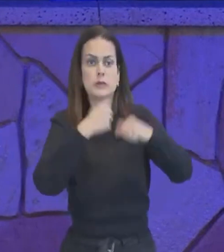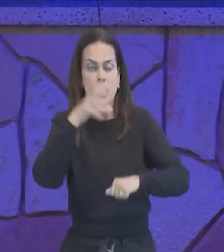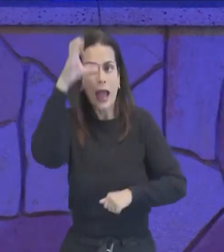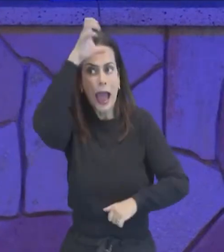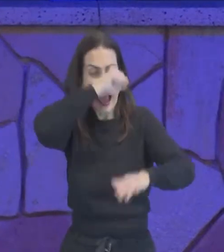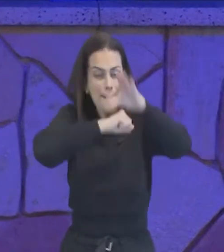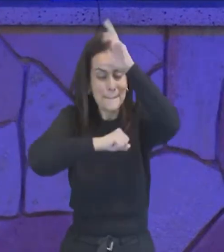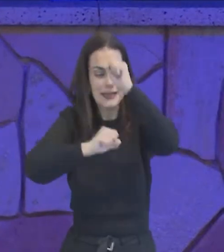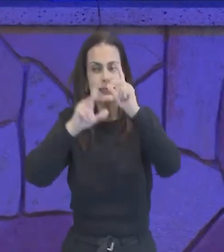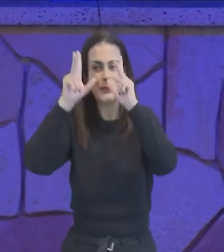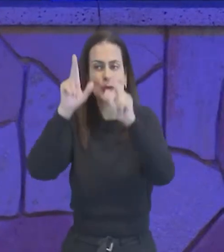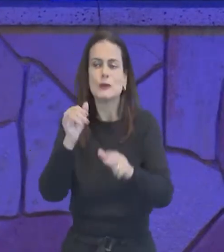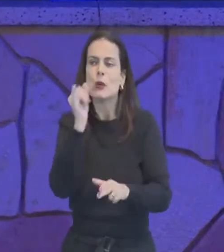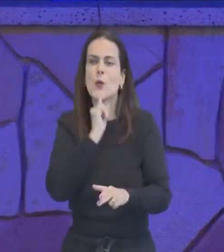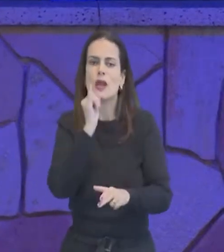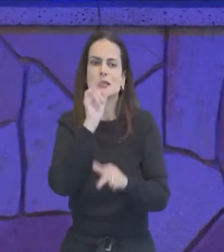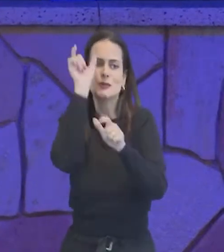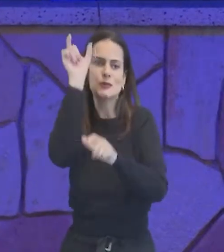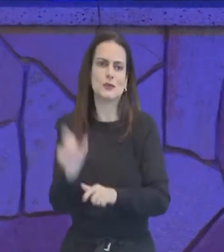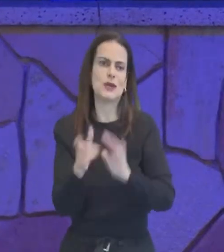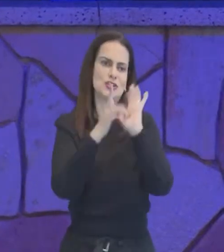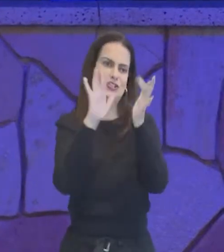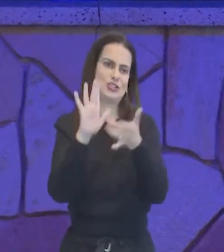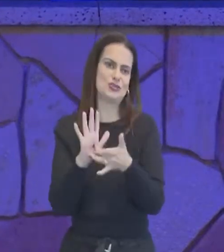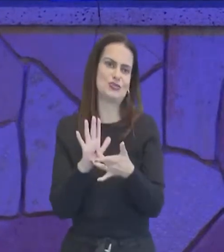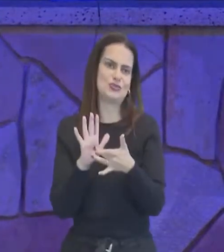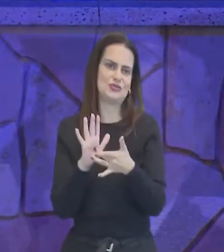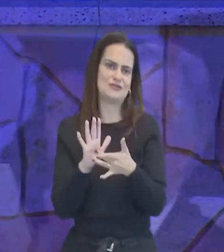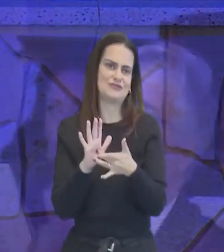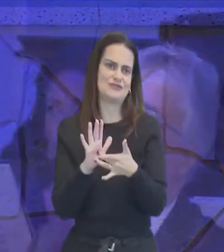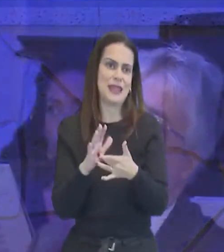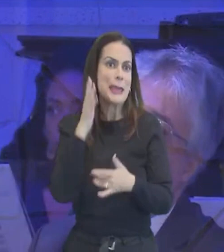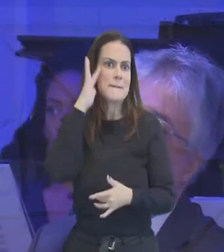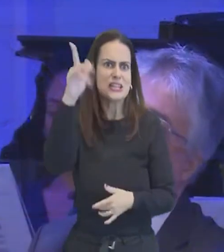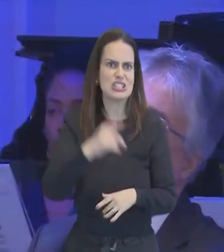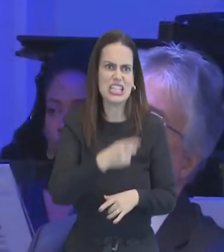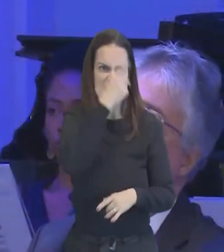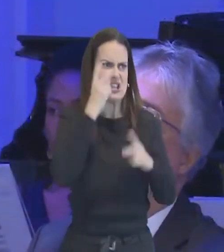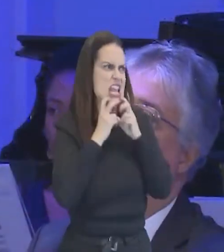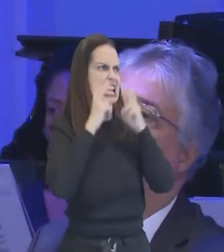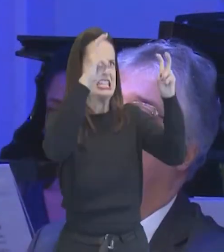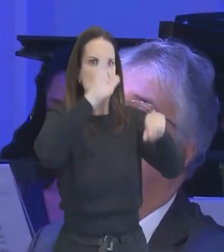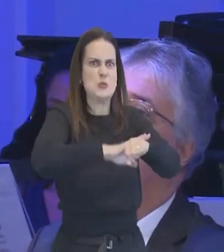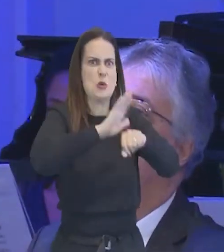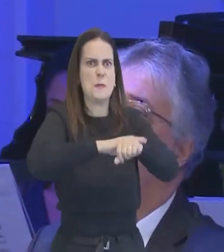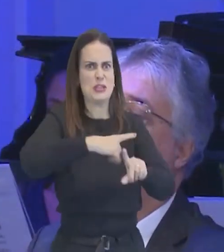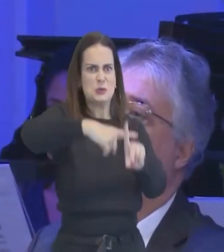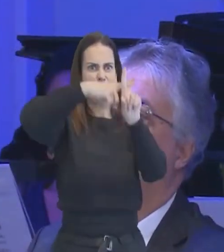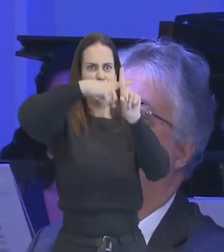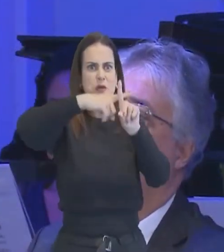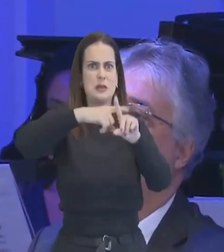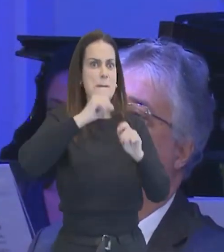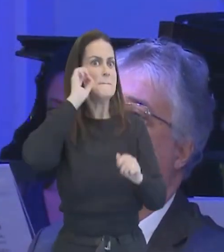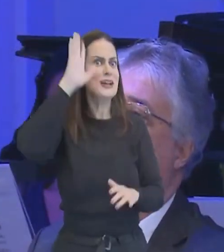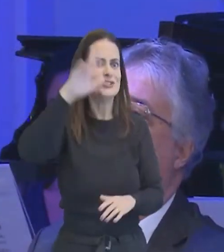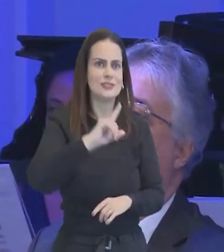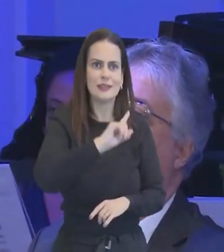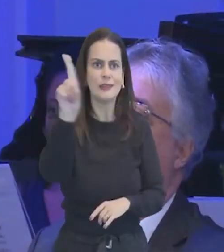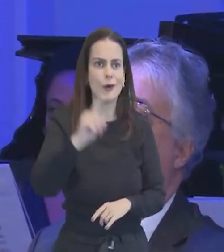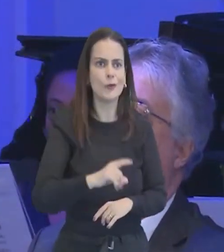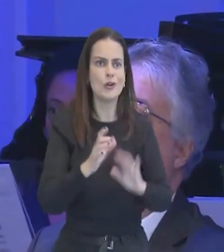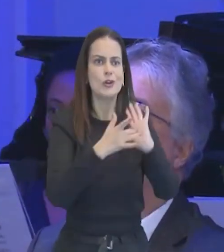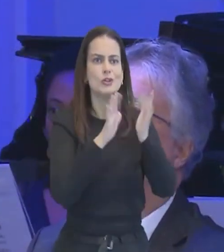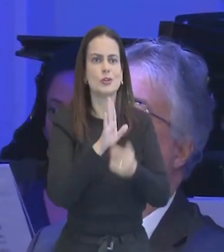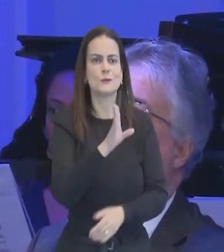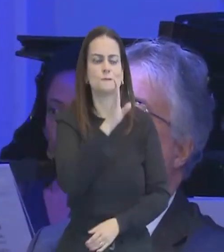a pessoa que mais, apresentaria sinais de revolta, talvez o homem mais revoltado, seria ele, mas em tudo, ele não abriu a